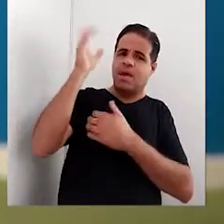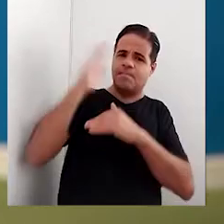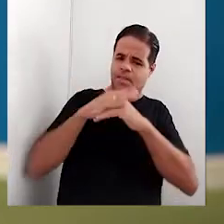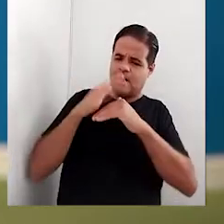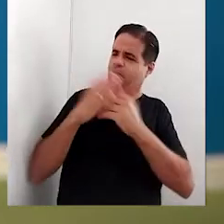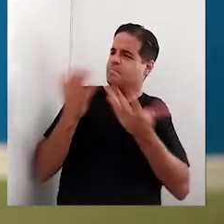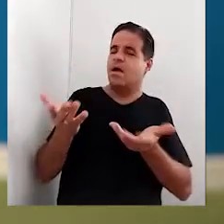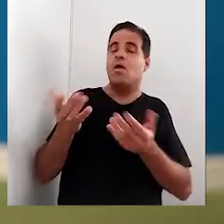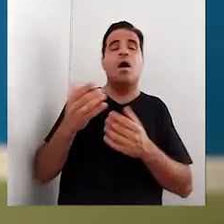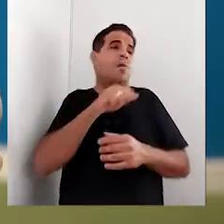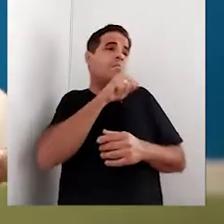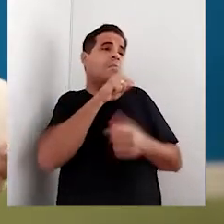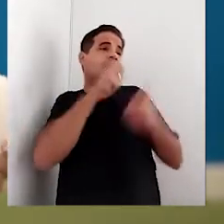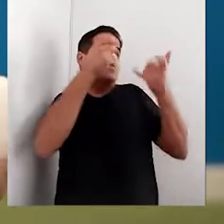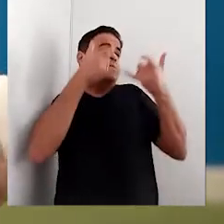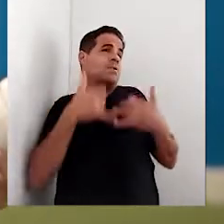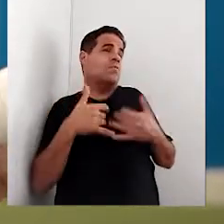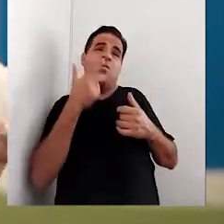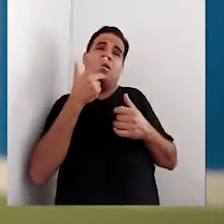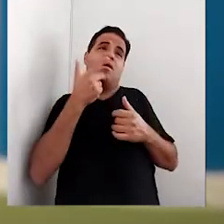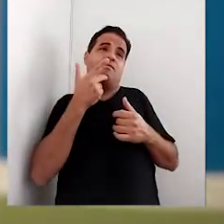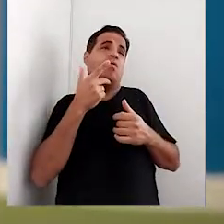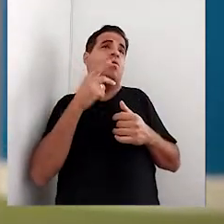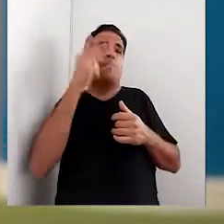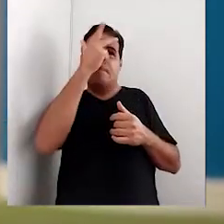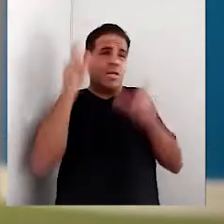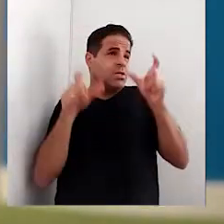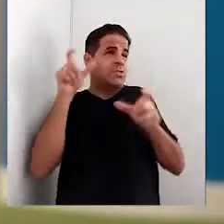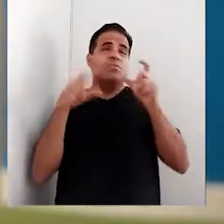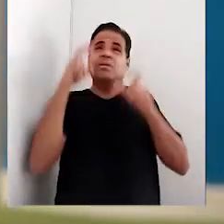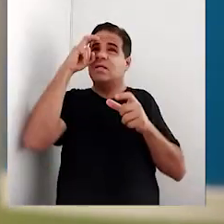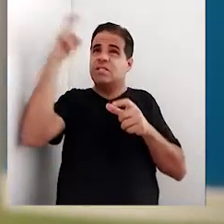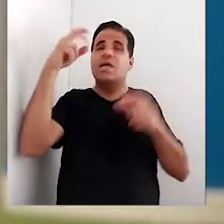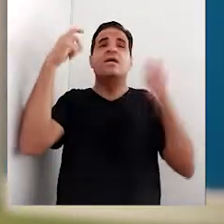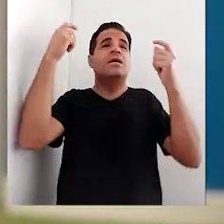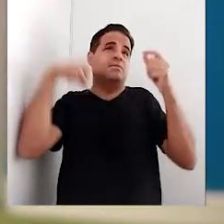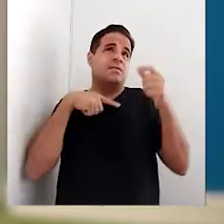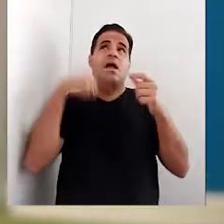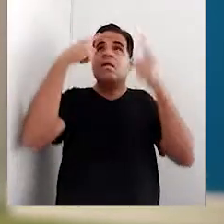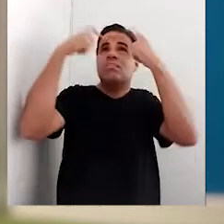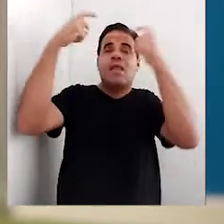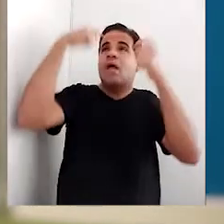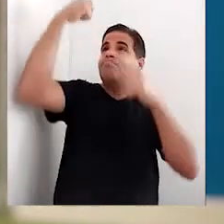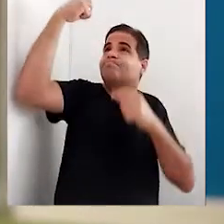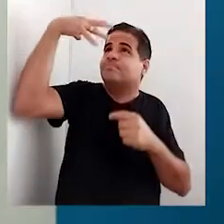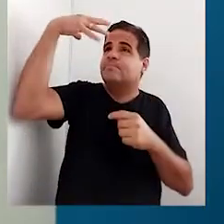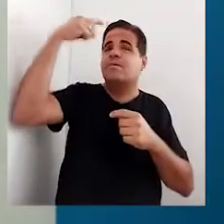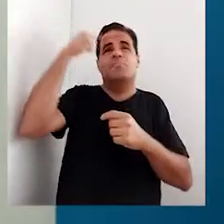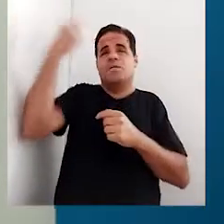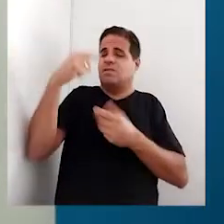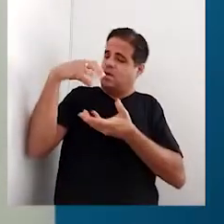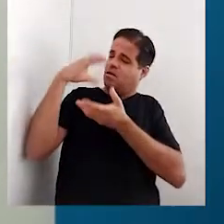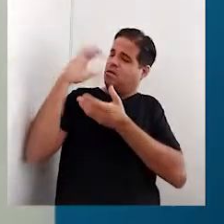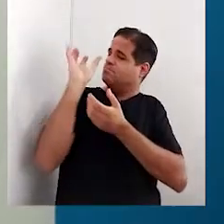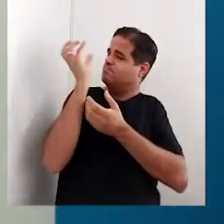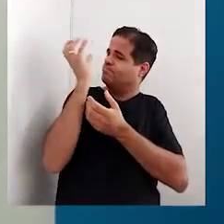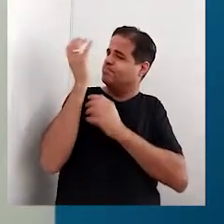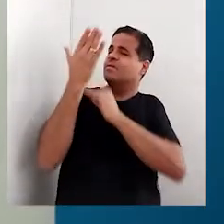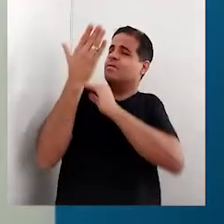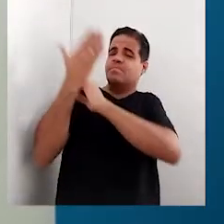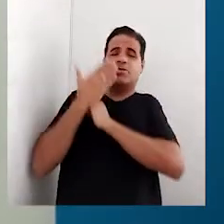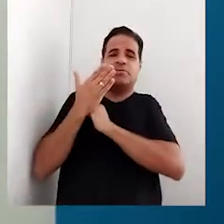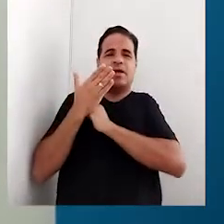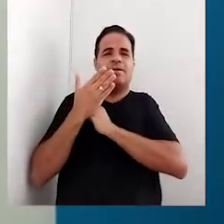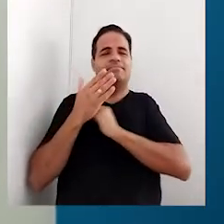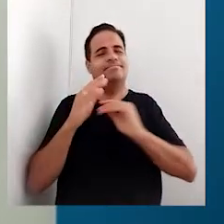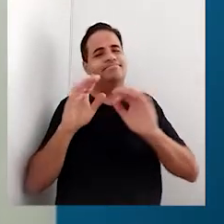é que minha mãe disse que pessoas inteligentes têm ideias iluminadas. Aí eu achei que essa lâmpada aqui podia me ajudar. Suspeito